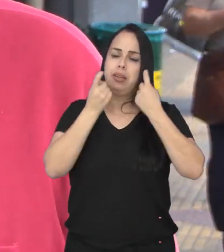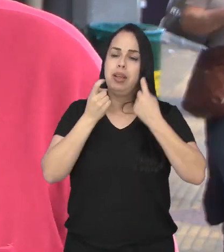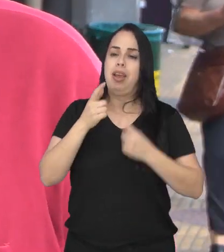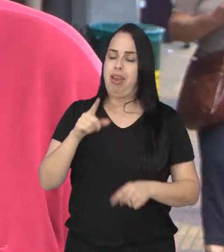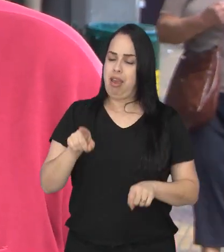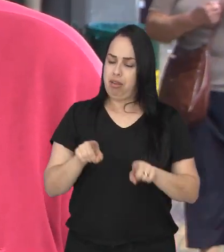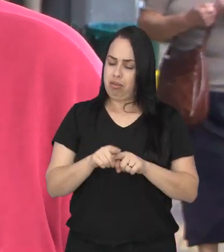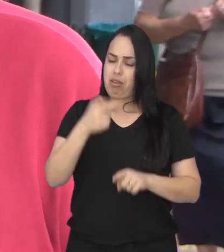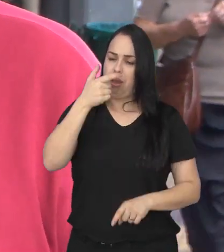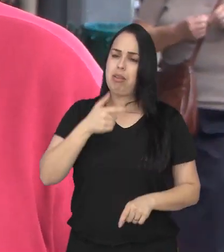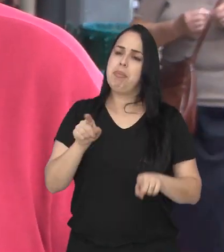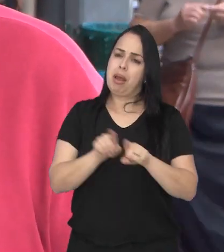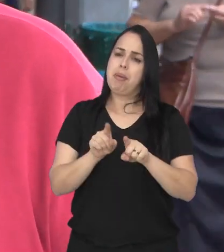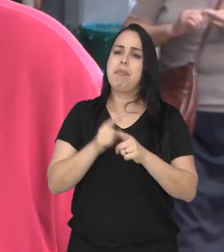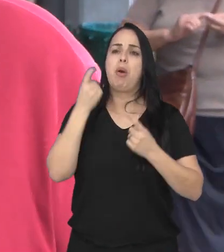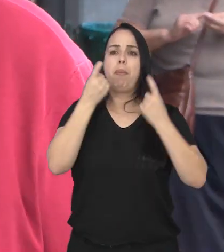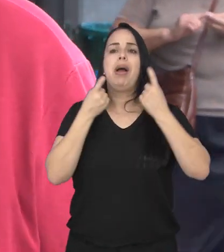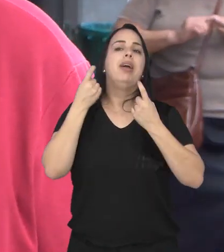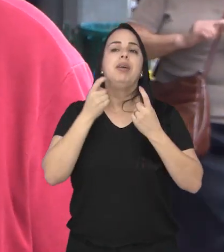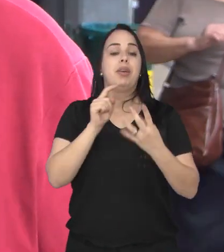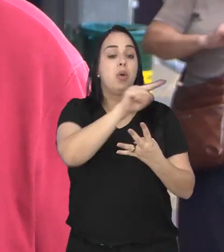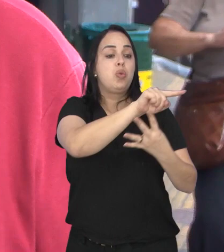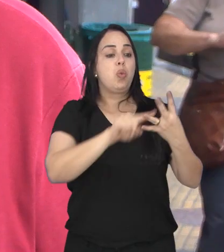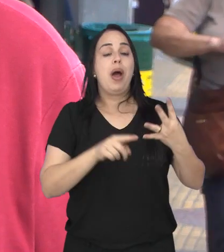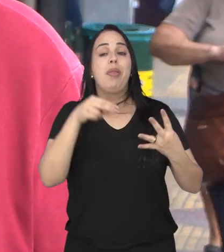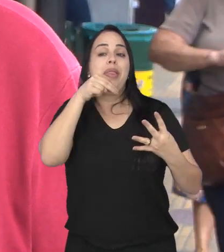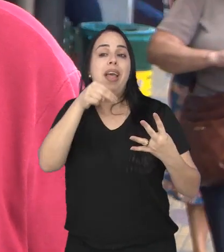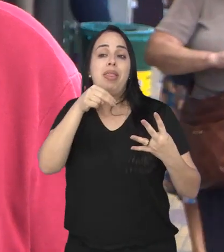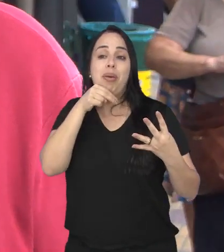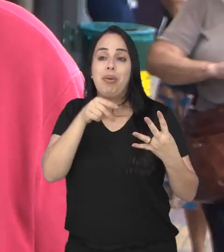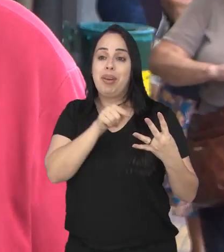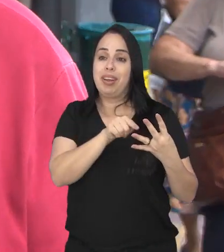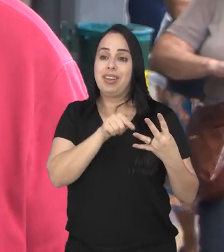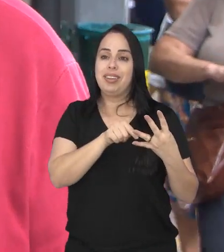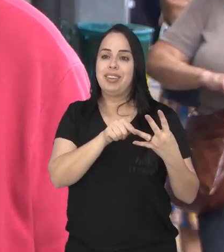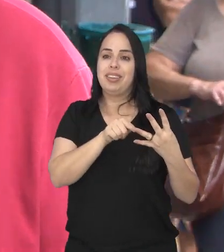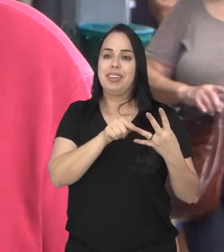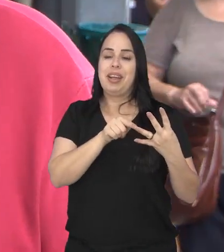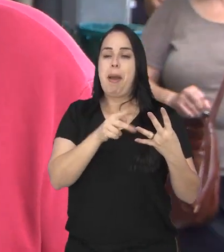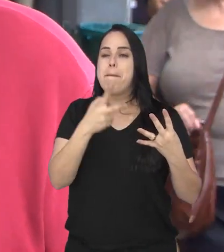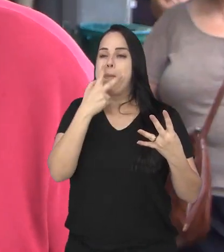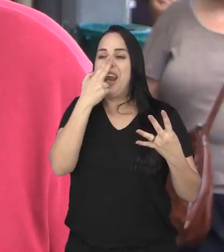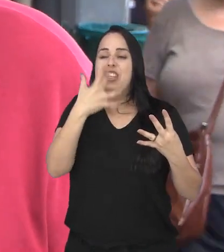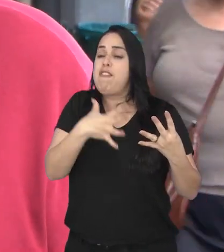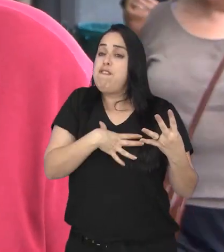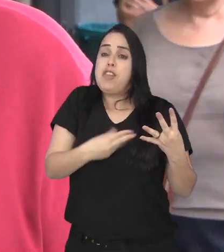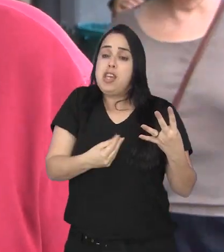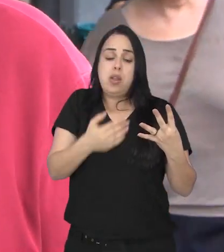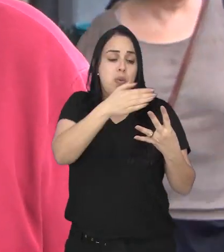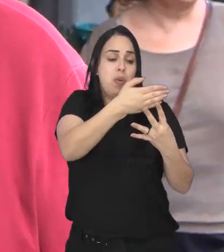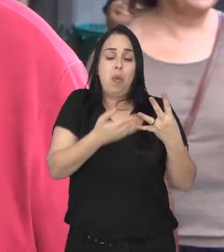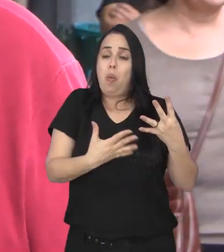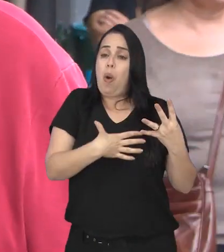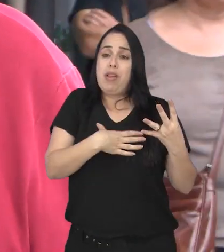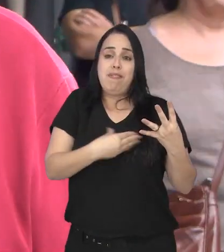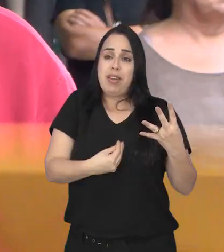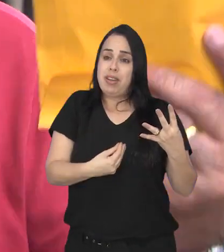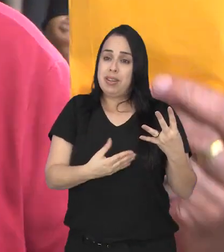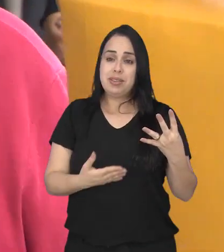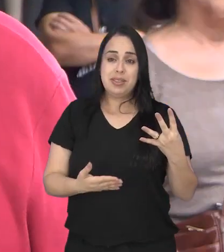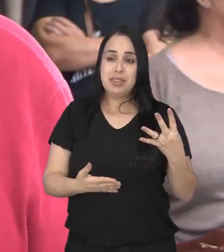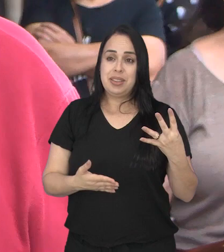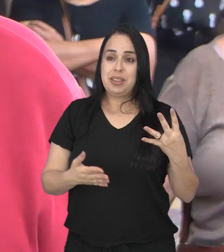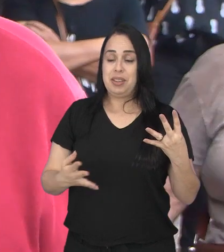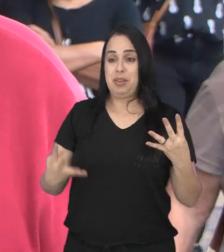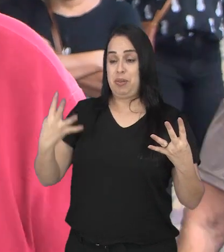Então eu tenho preocupação sim, porque eles são, para mim, eles são o segundo filho. Meus quatro filhos já